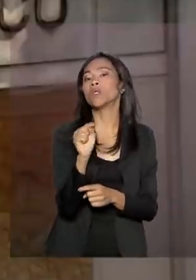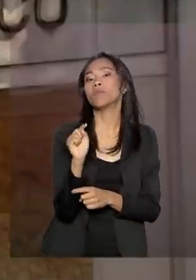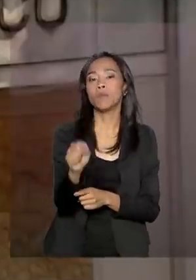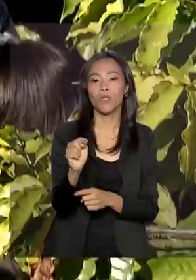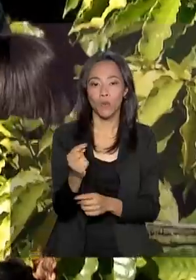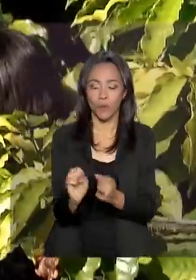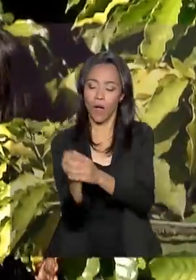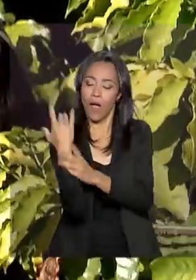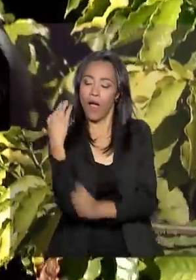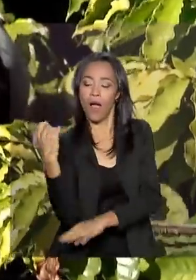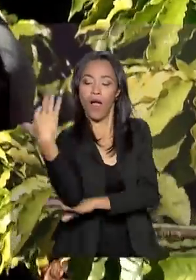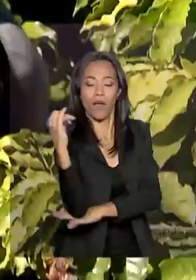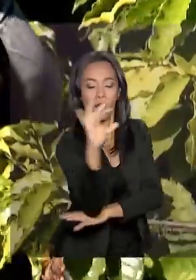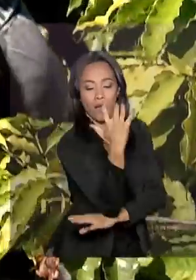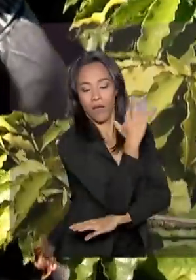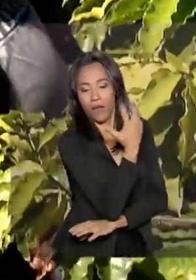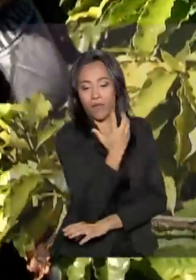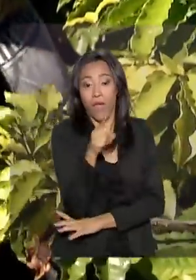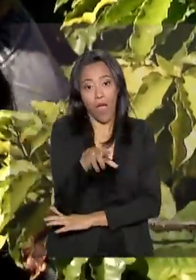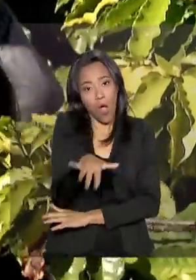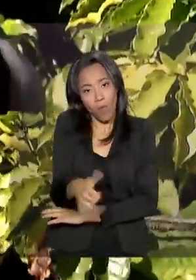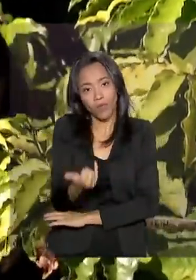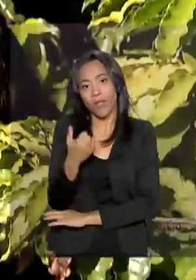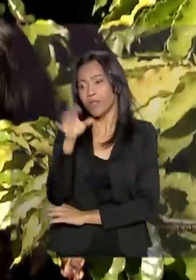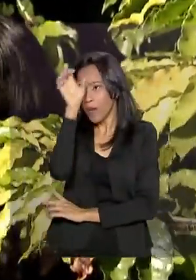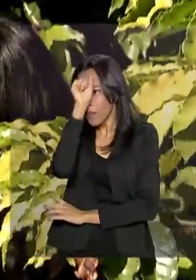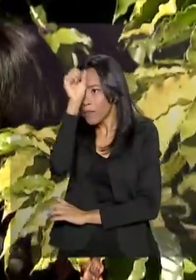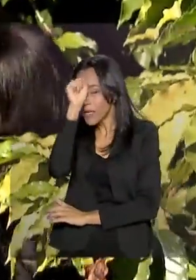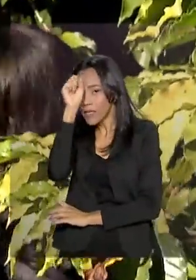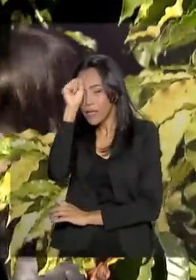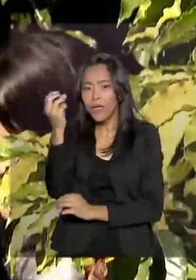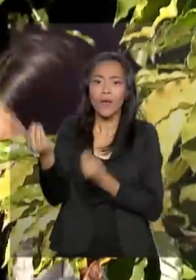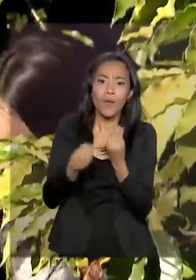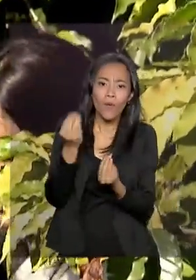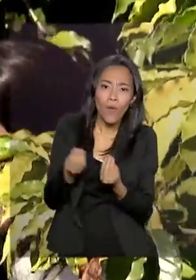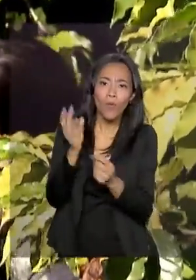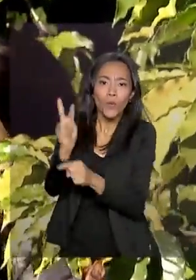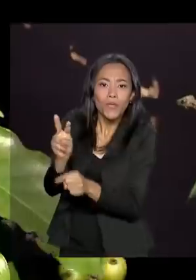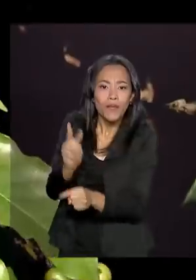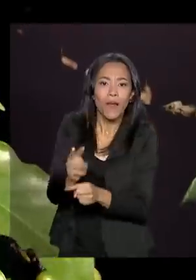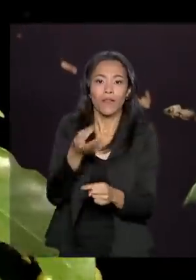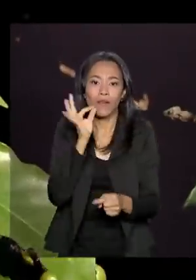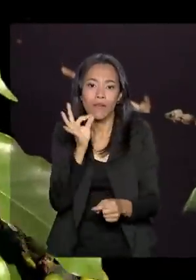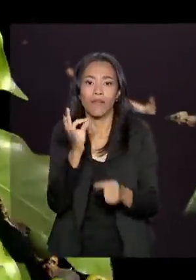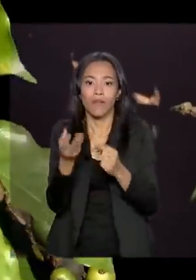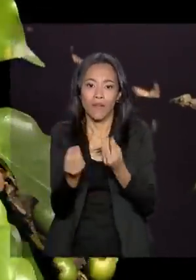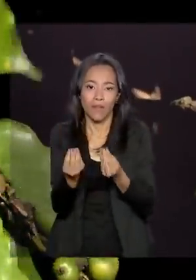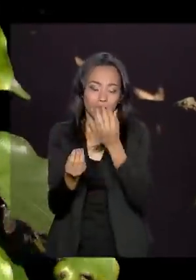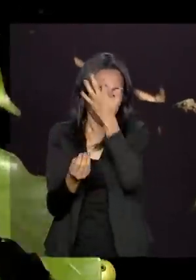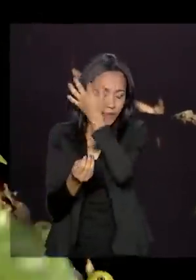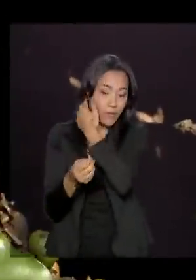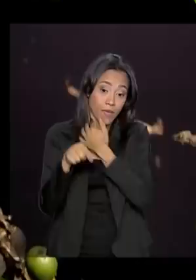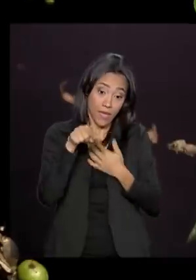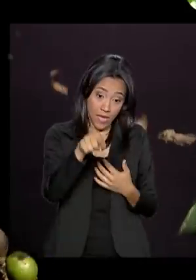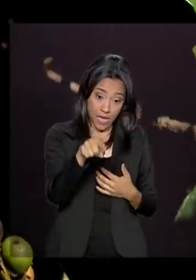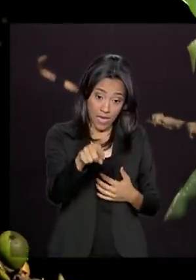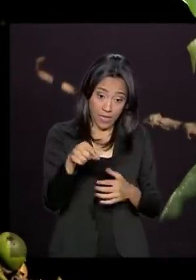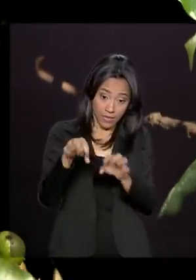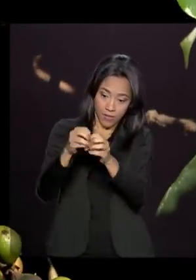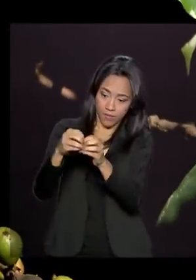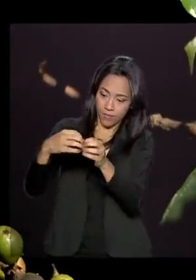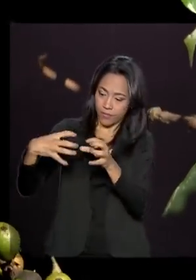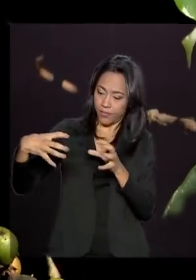Biológico. É uma oportunidade para aprender bastante sobre o cultivo da planta. No caso desse ramo aqui,